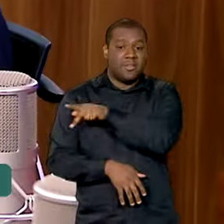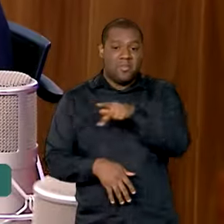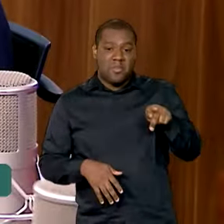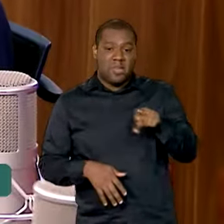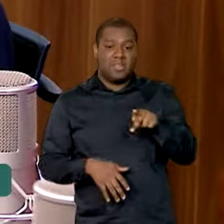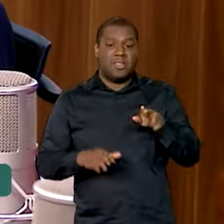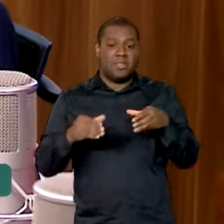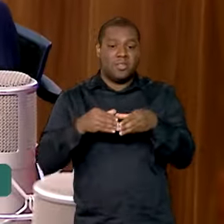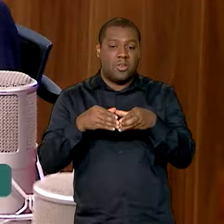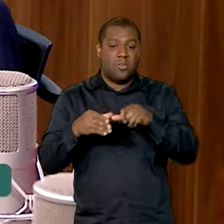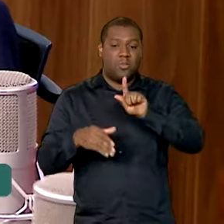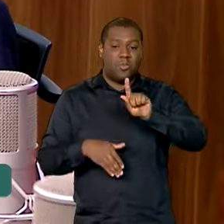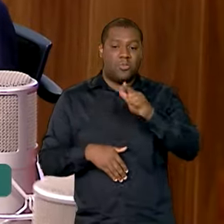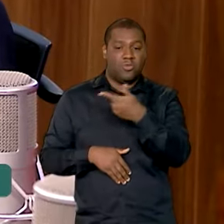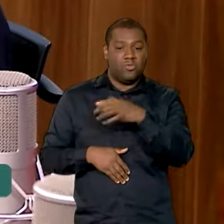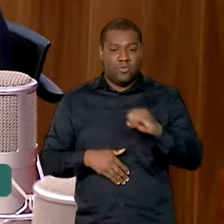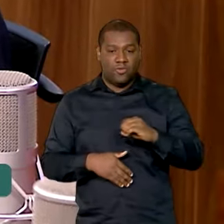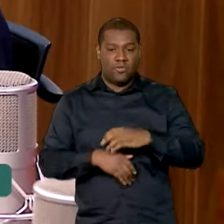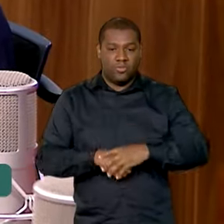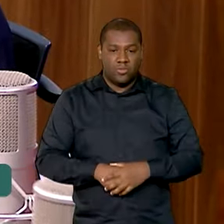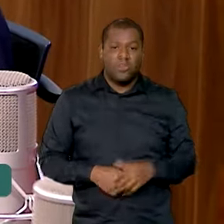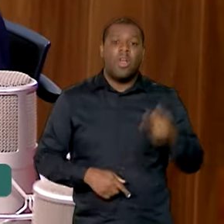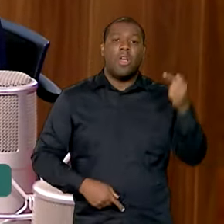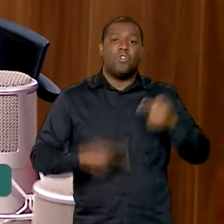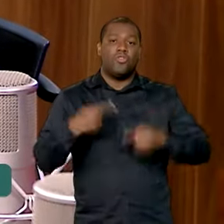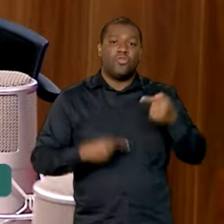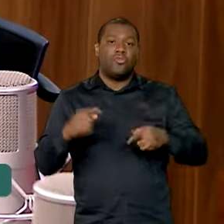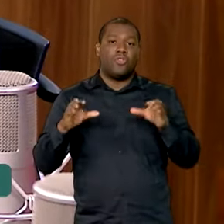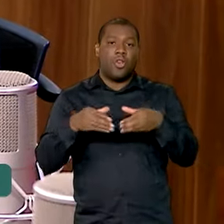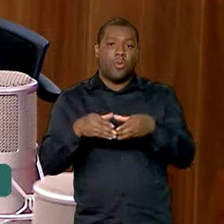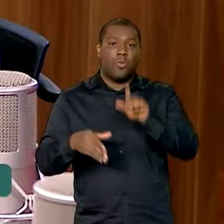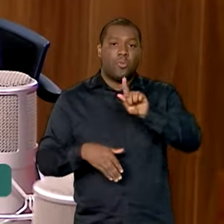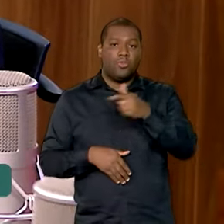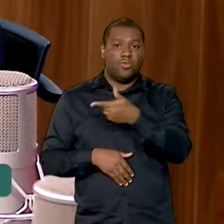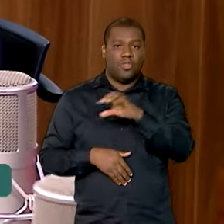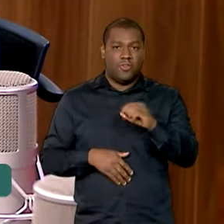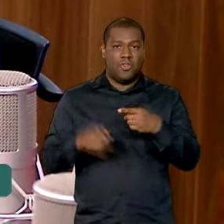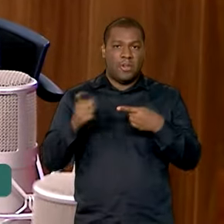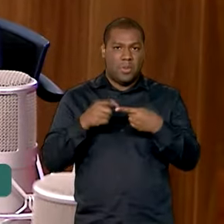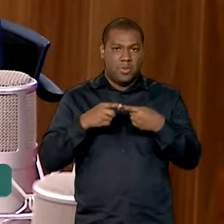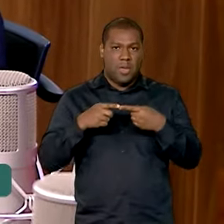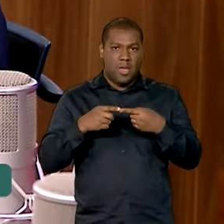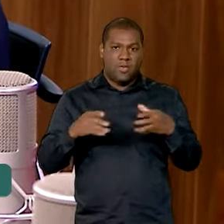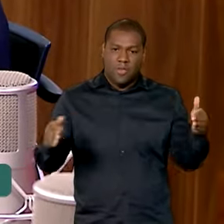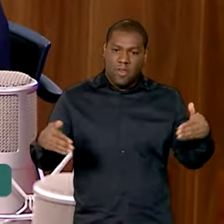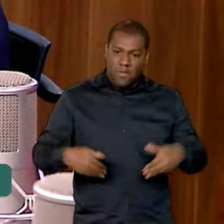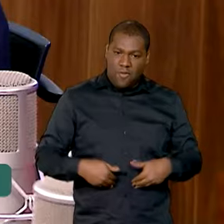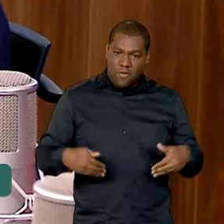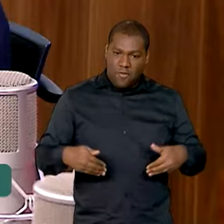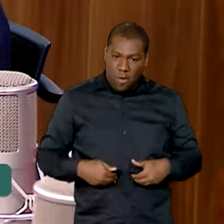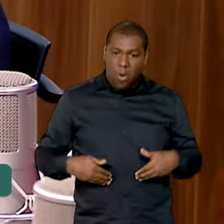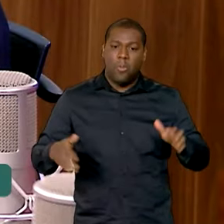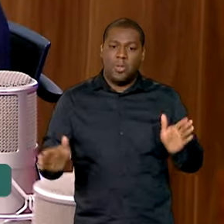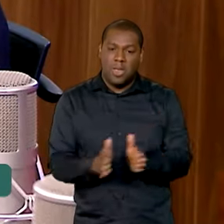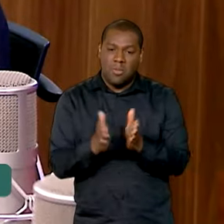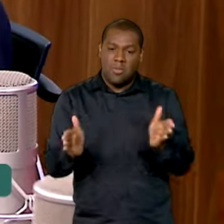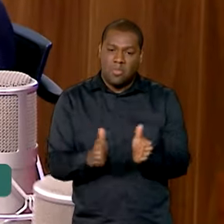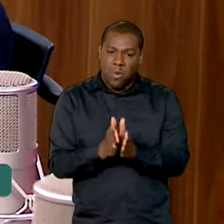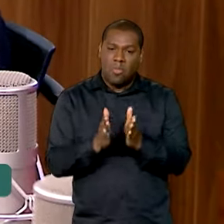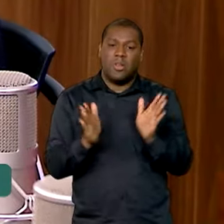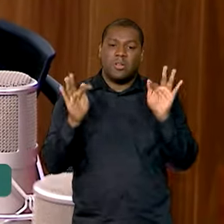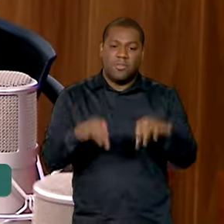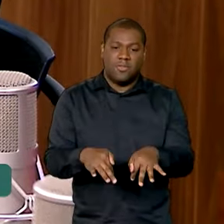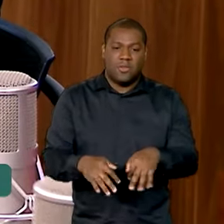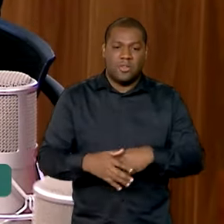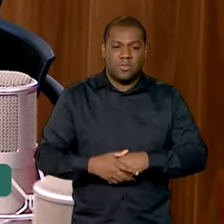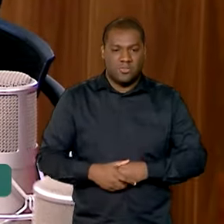Brasil, nós temos três coisas importantes para discutir. Uma é o combate à fome, à dificuldade e à pobreza. Essa